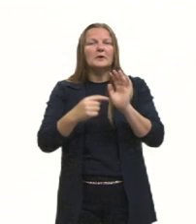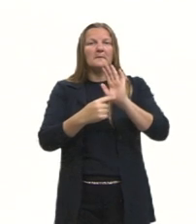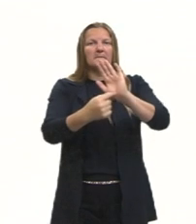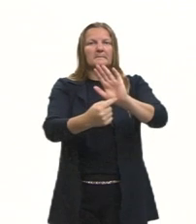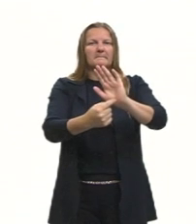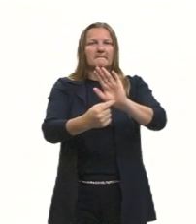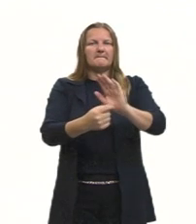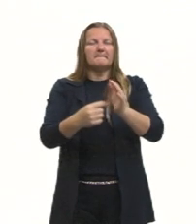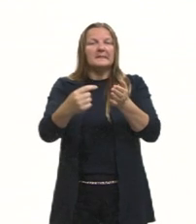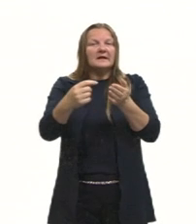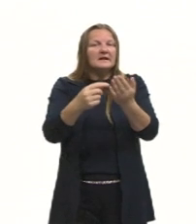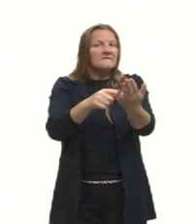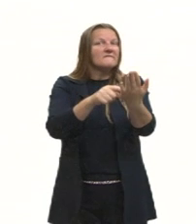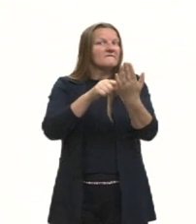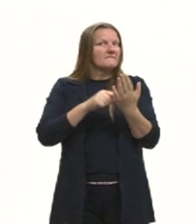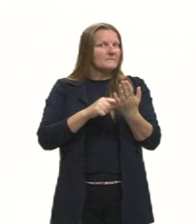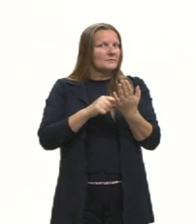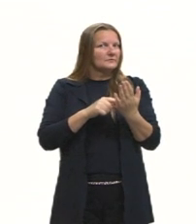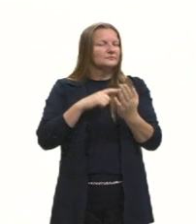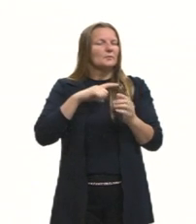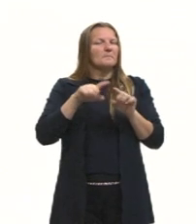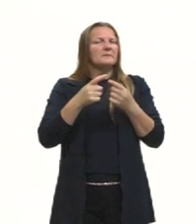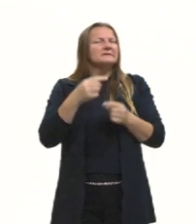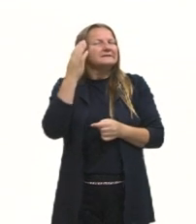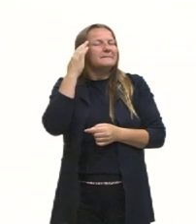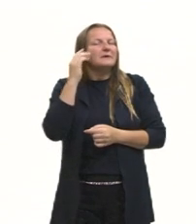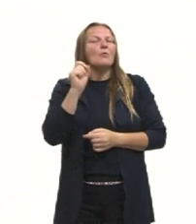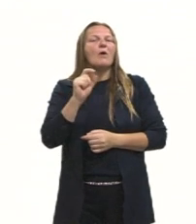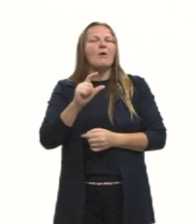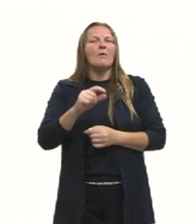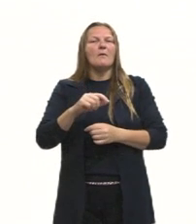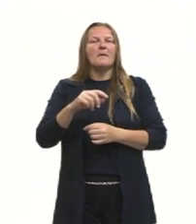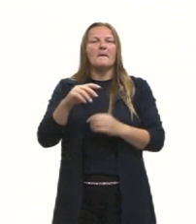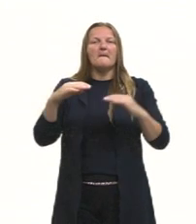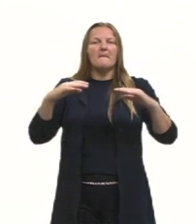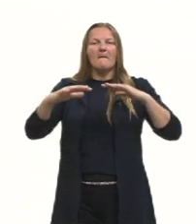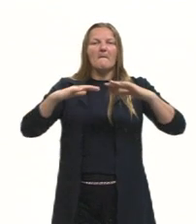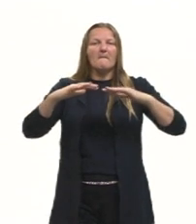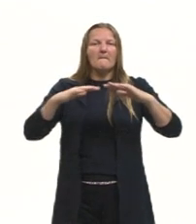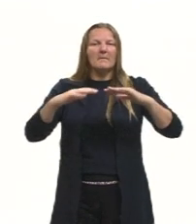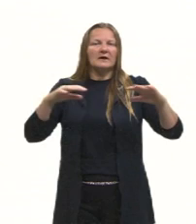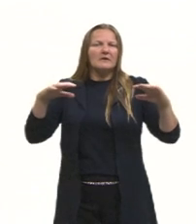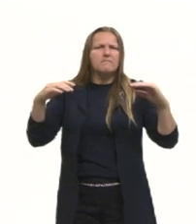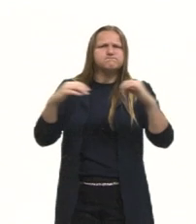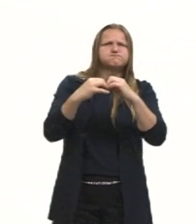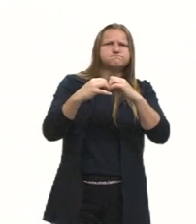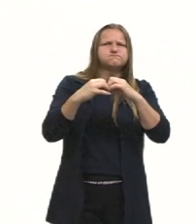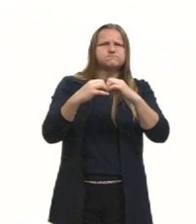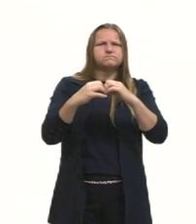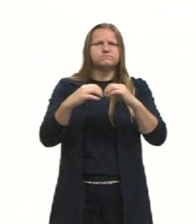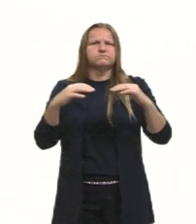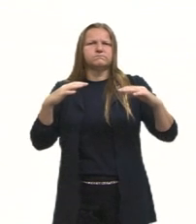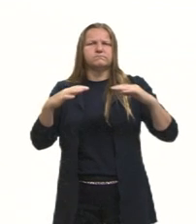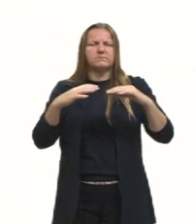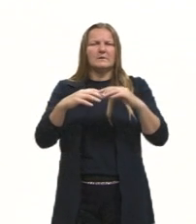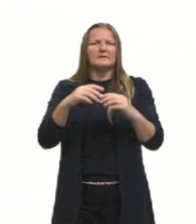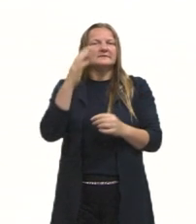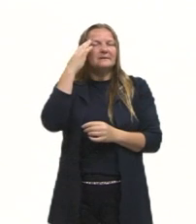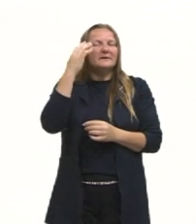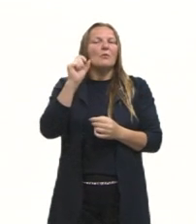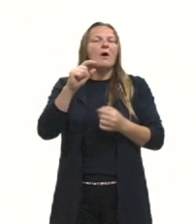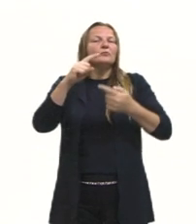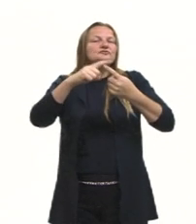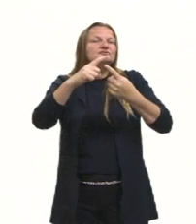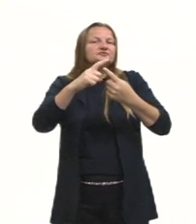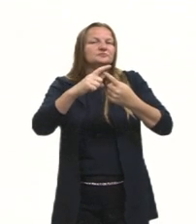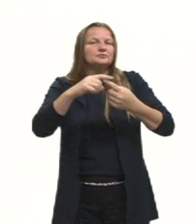nos disse que nós temos, então, placas se chocando, e aí, dentro dessa ótica, nós vamos ver